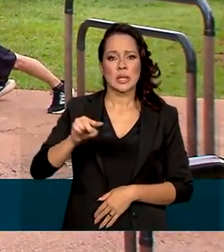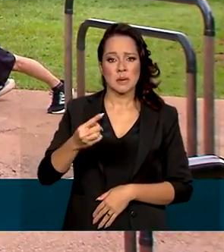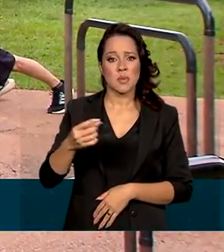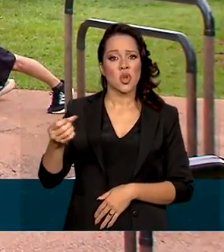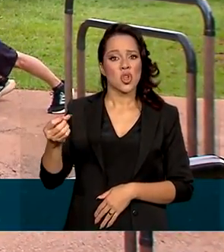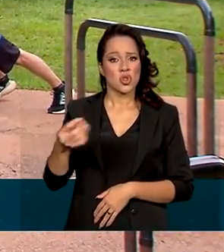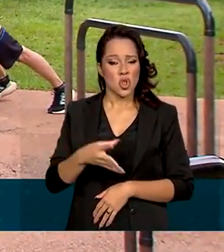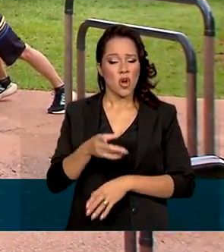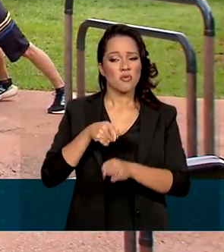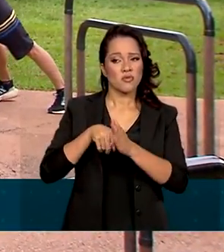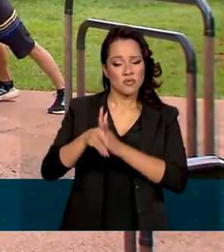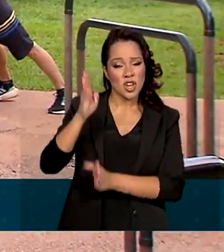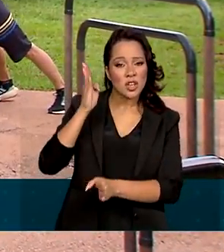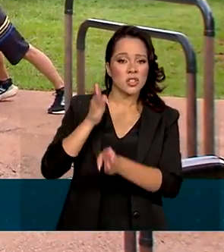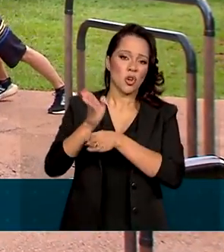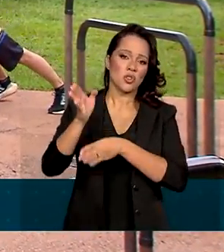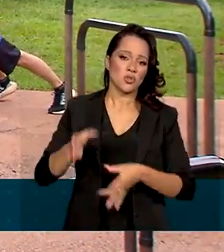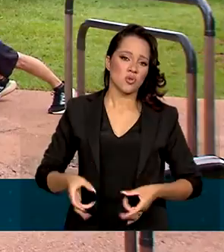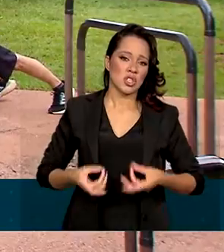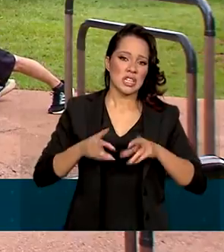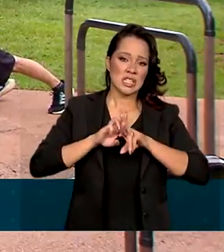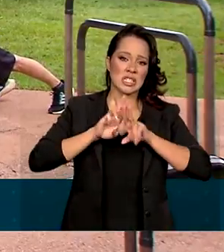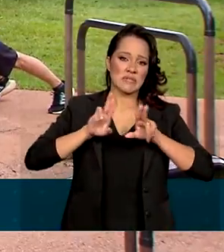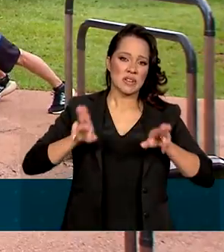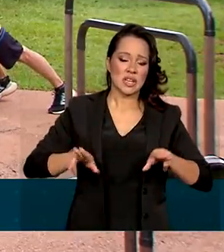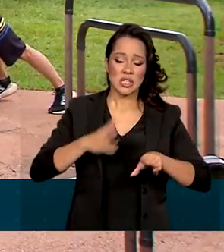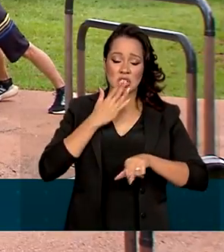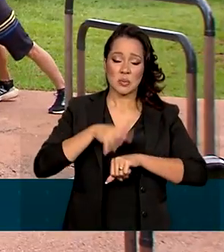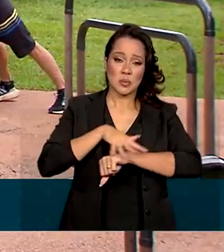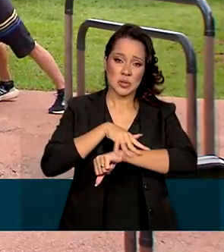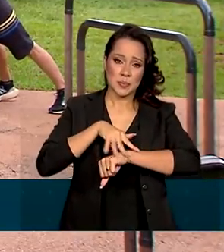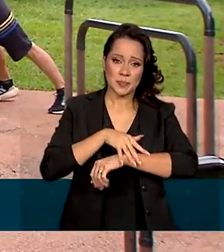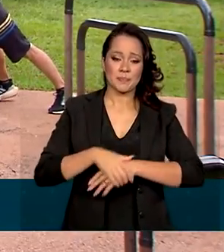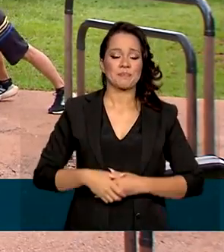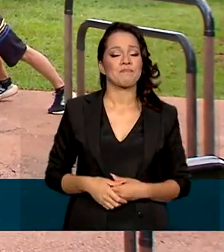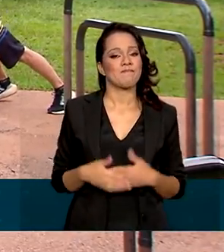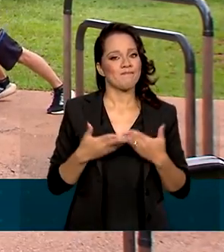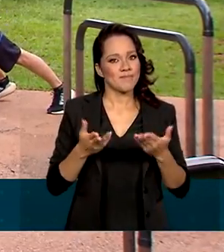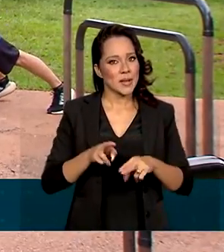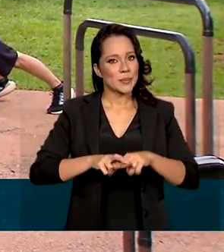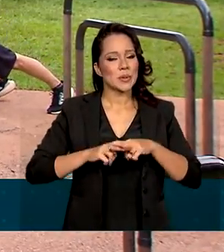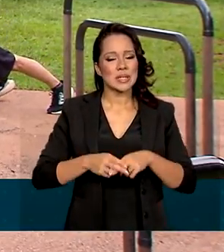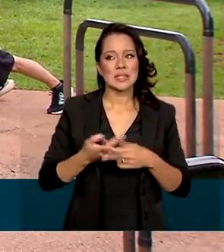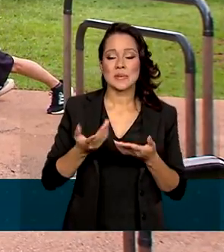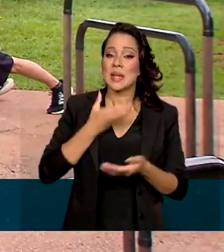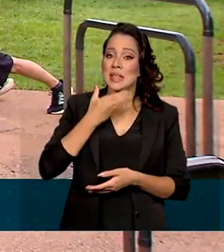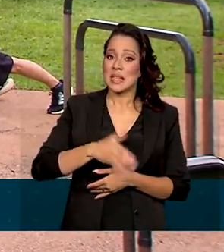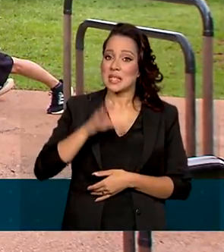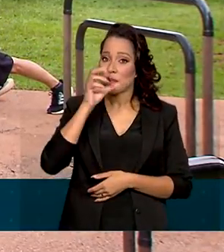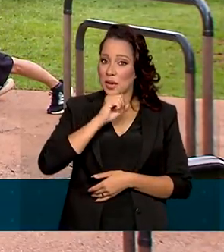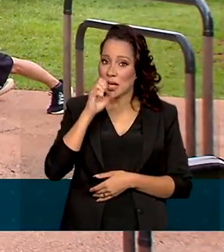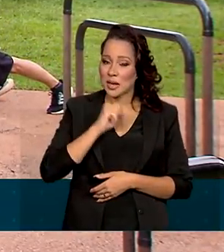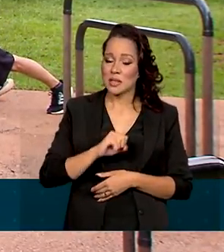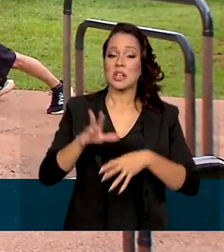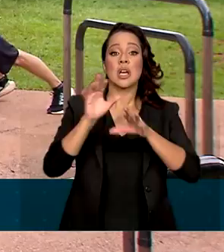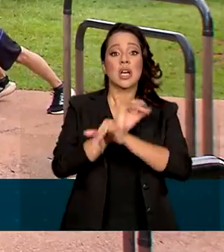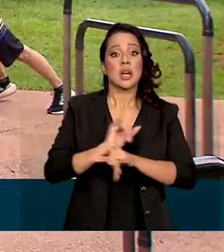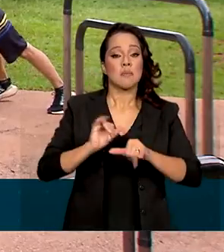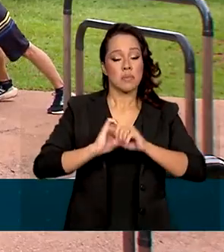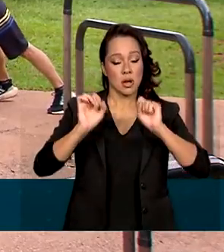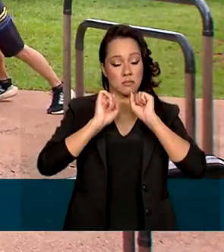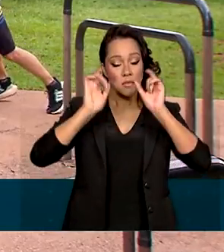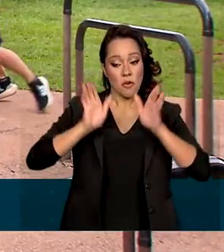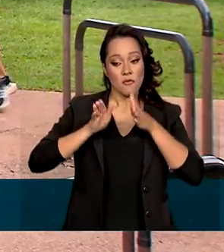novos diagnósticos entre os diversos tipos de câncer de pele. Por isso, o Dezembro Laranja é uma campanha